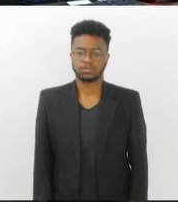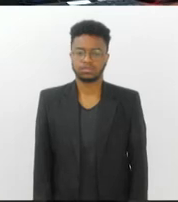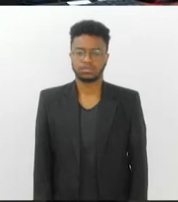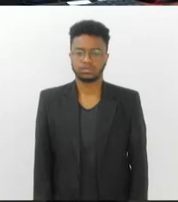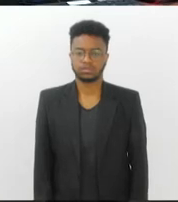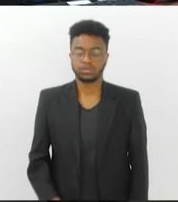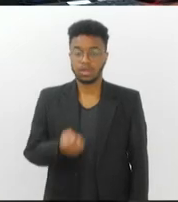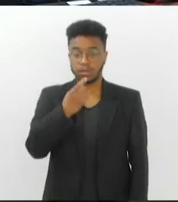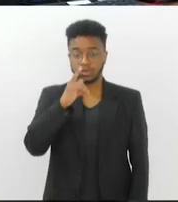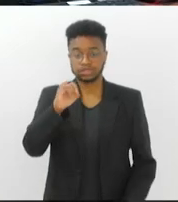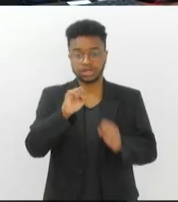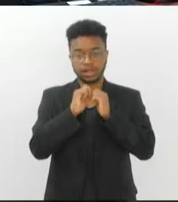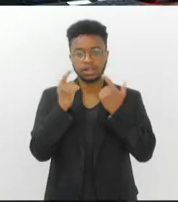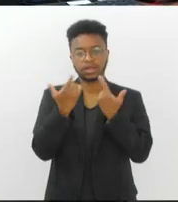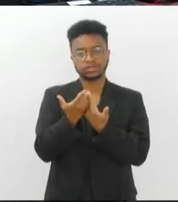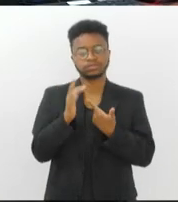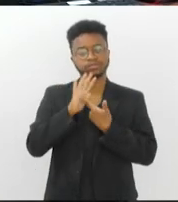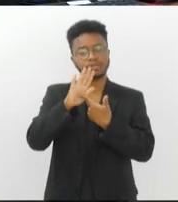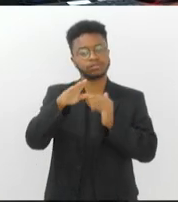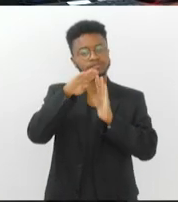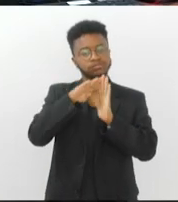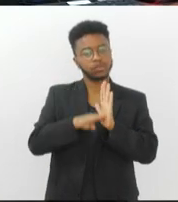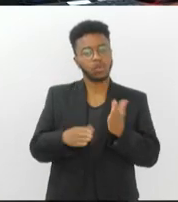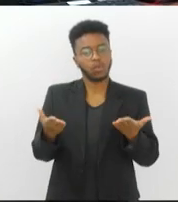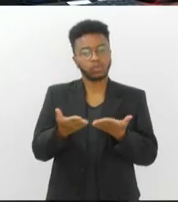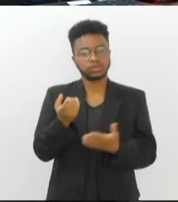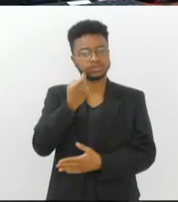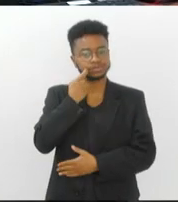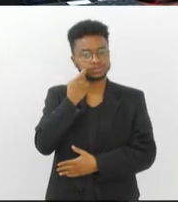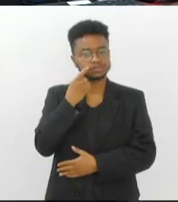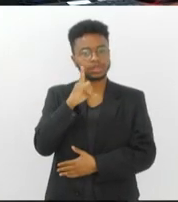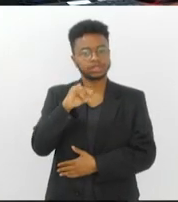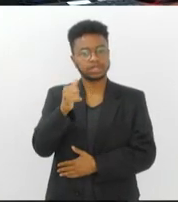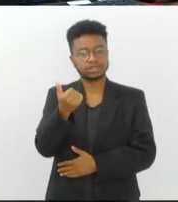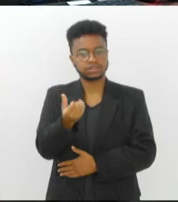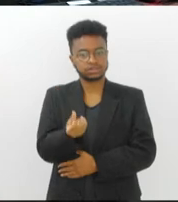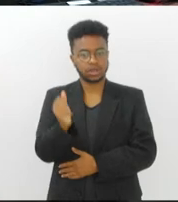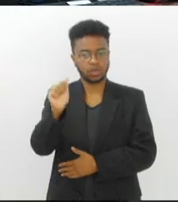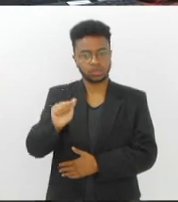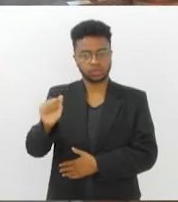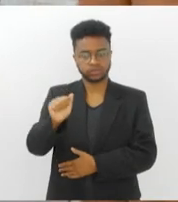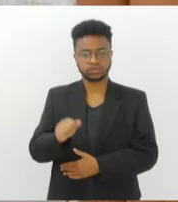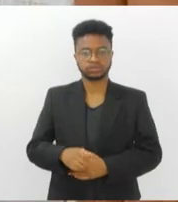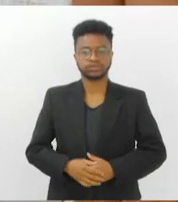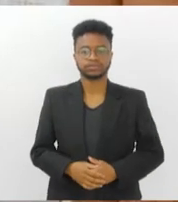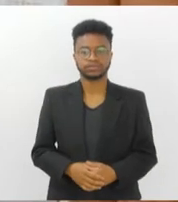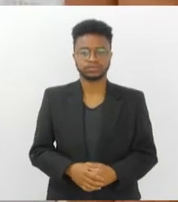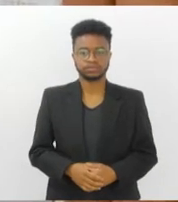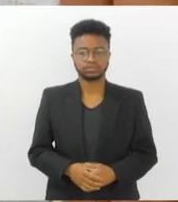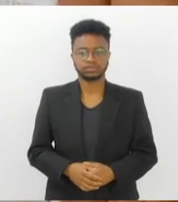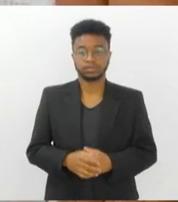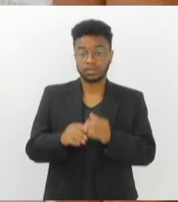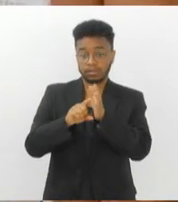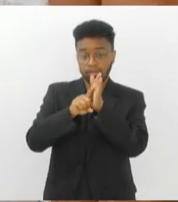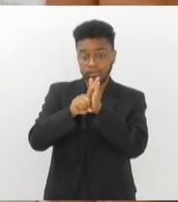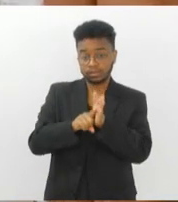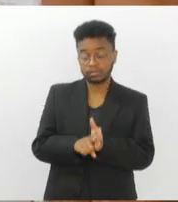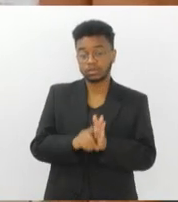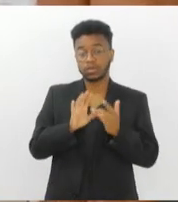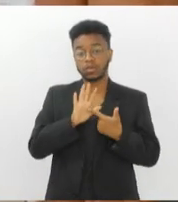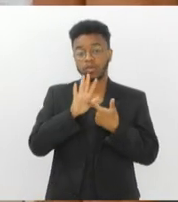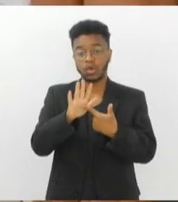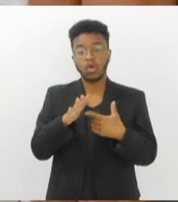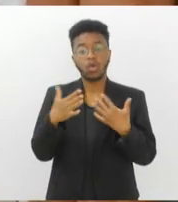O Bom Dia Alerj traz os seguintes destaques nesta sexta-feira, 16 de agosto. Pesquisa revela qual o